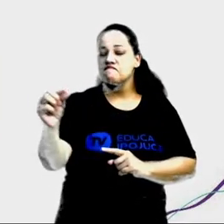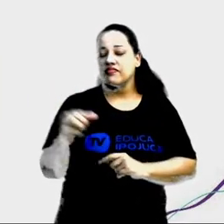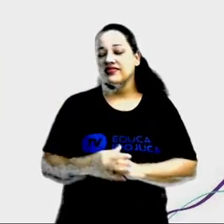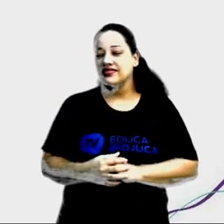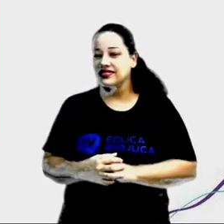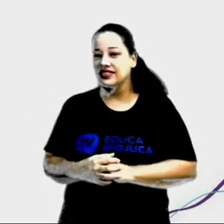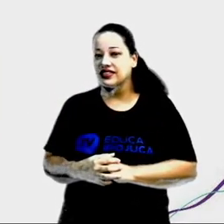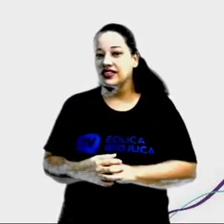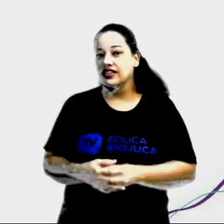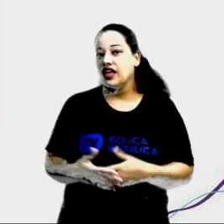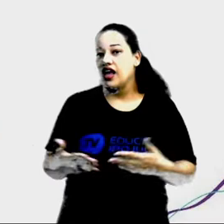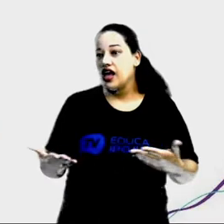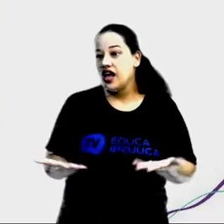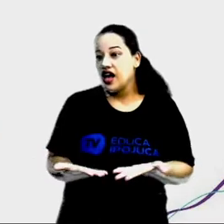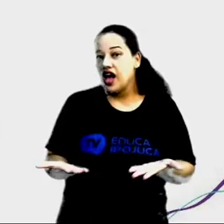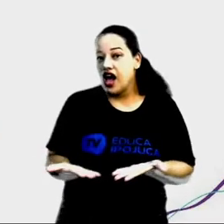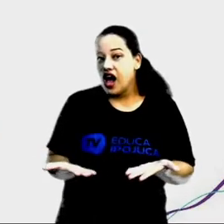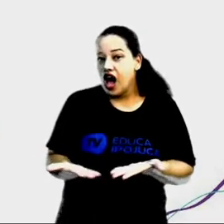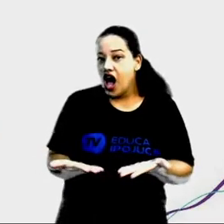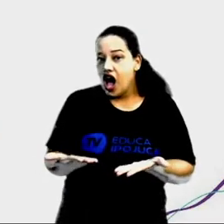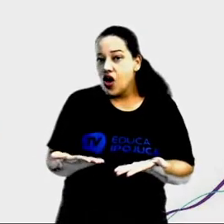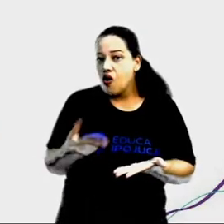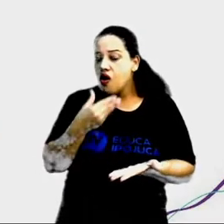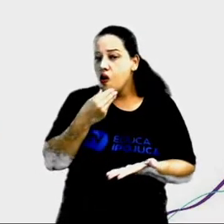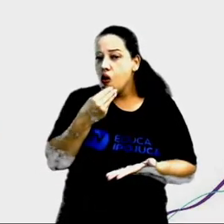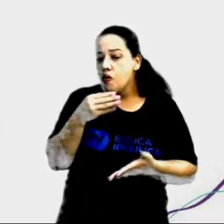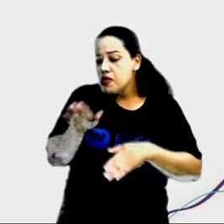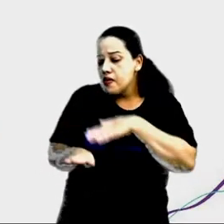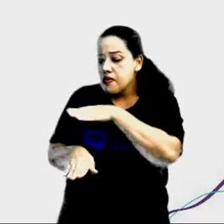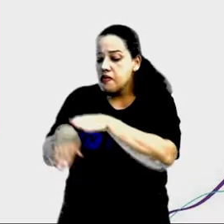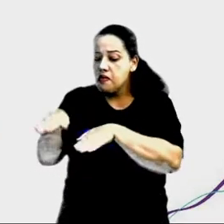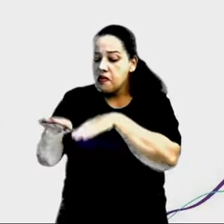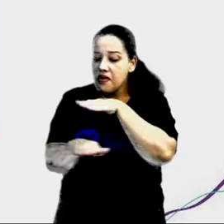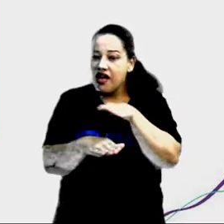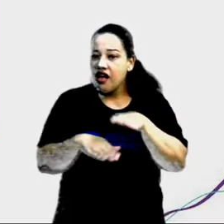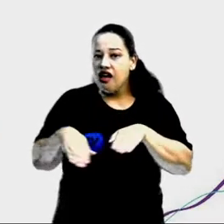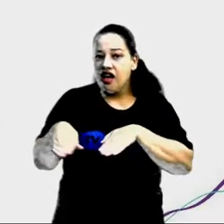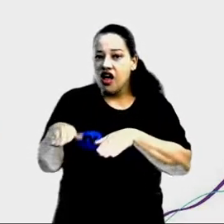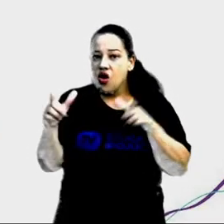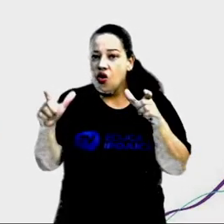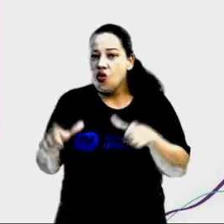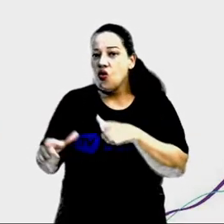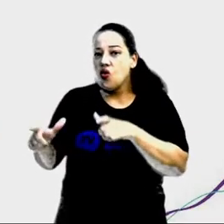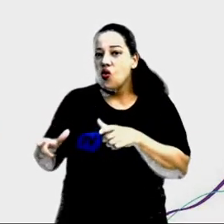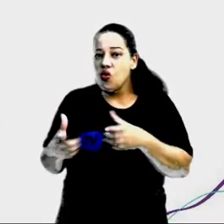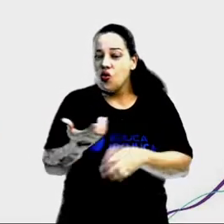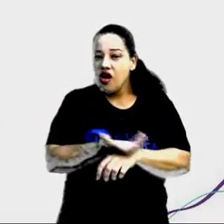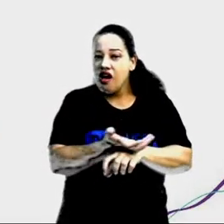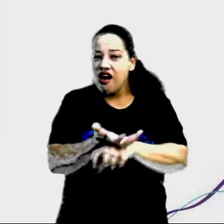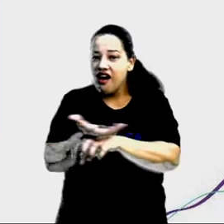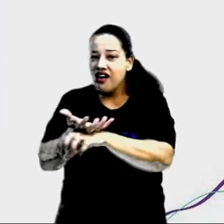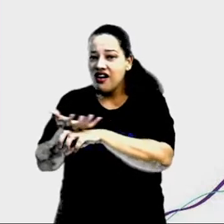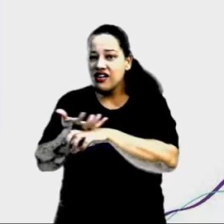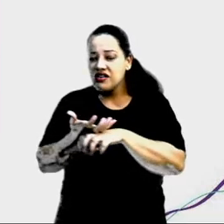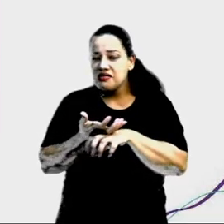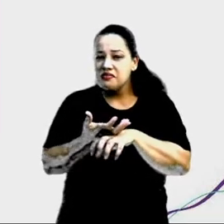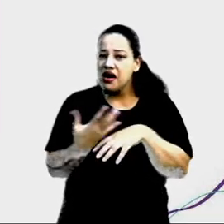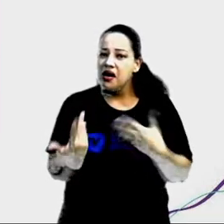Para onde ele foi agora? Parece um gramado. Mas para que tantos rodopios?